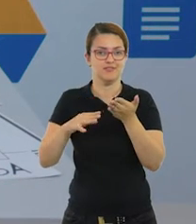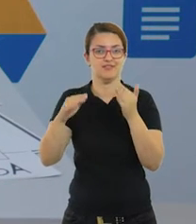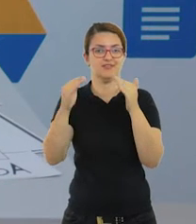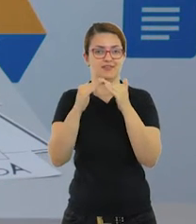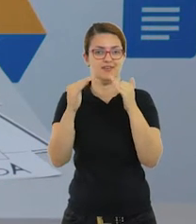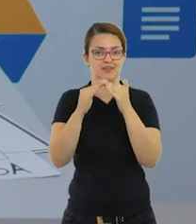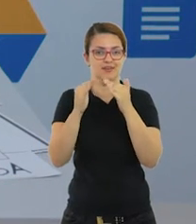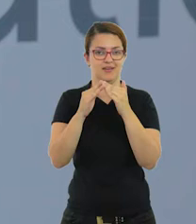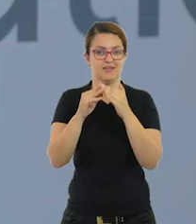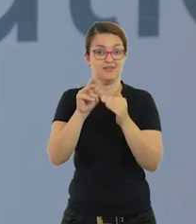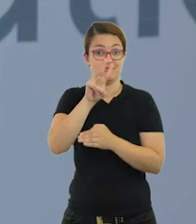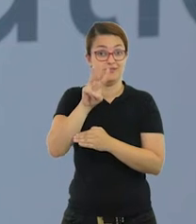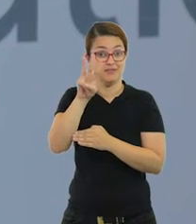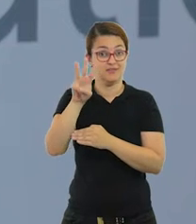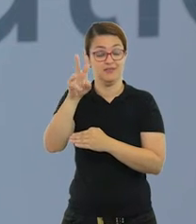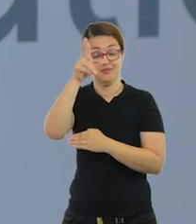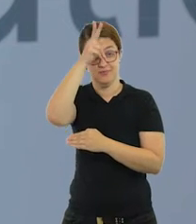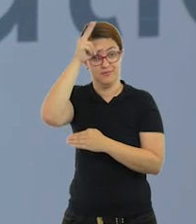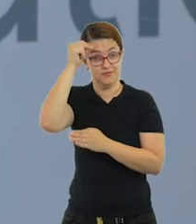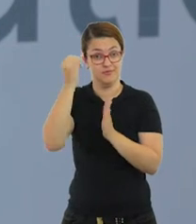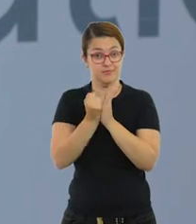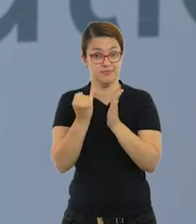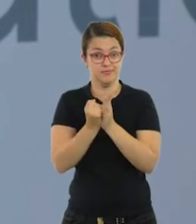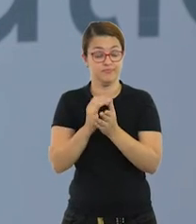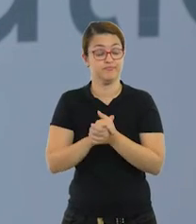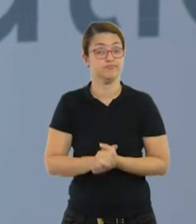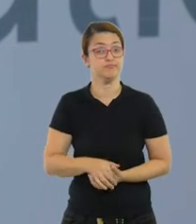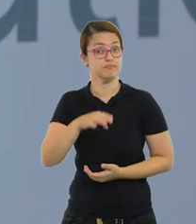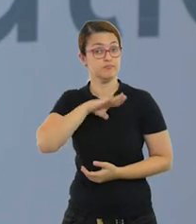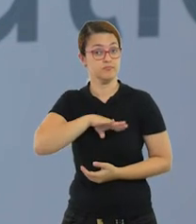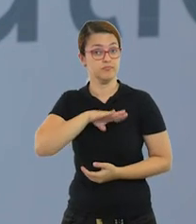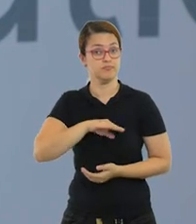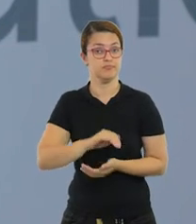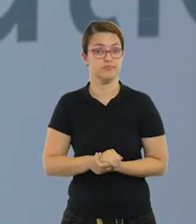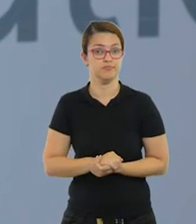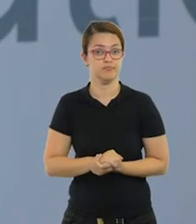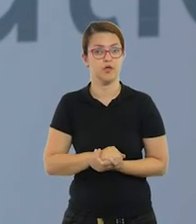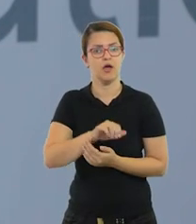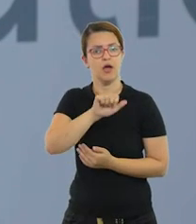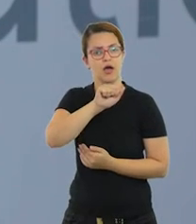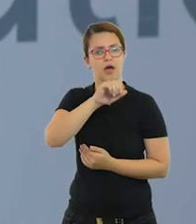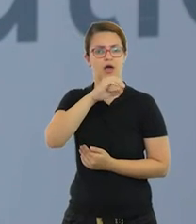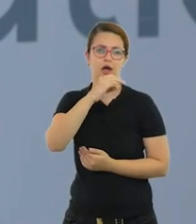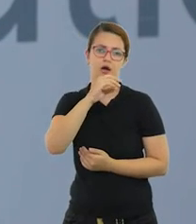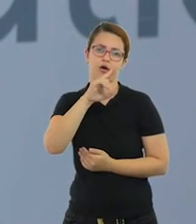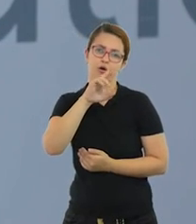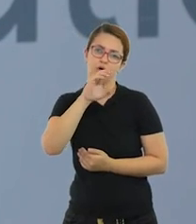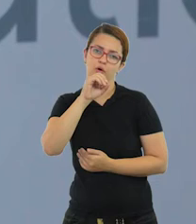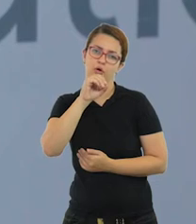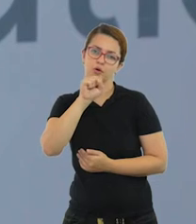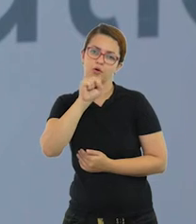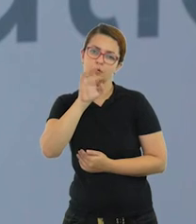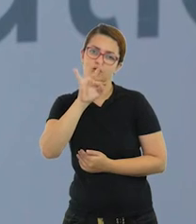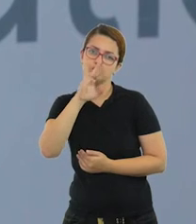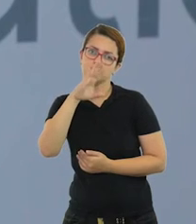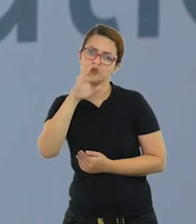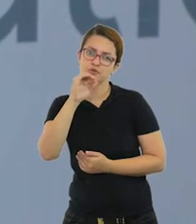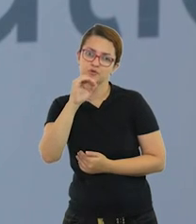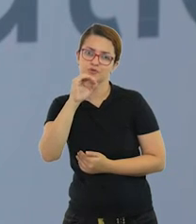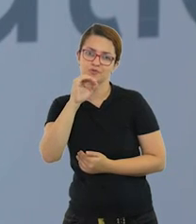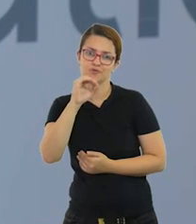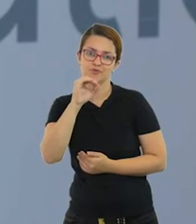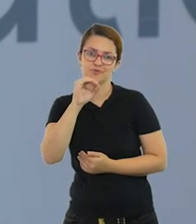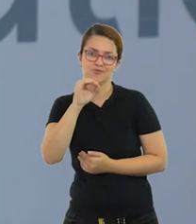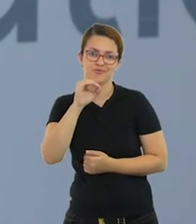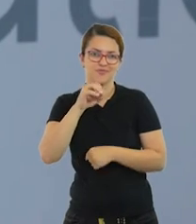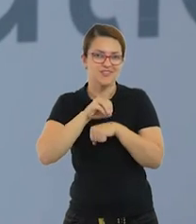Prefeitura de Itapevi. Na língua portuguesa, nós vamos trabalhar com o acróstico. Calma, eu